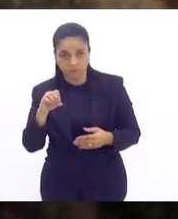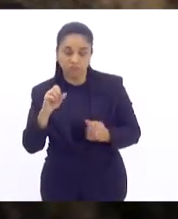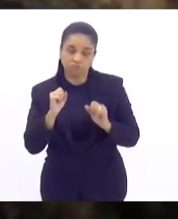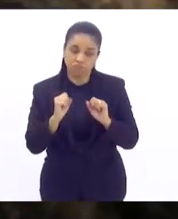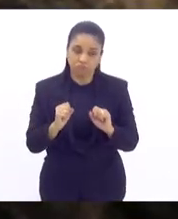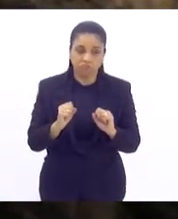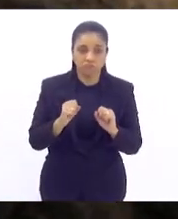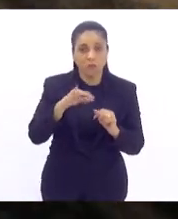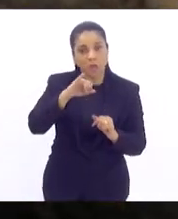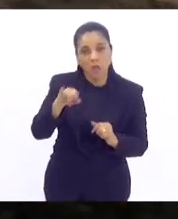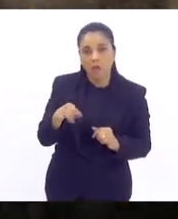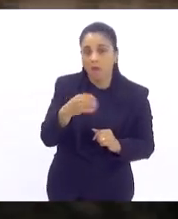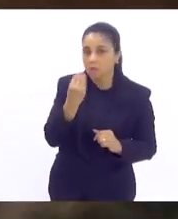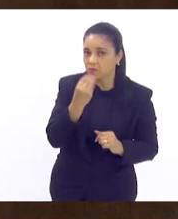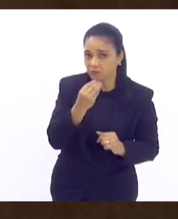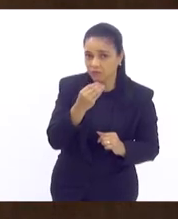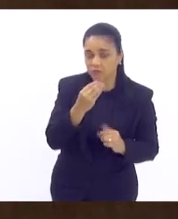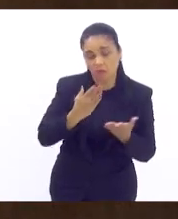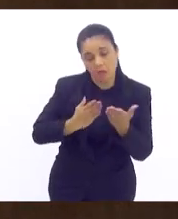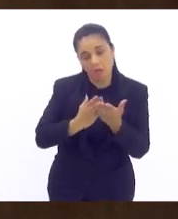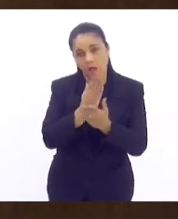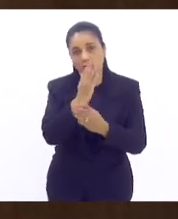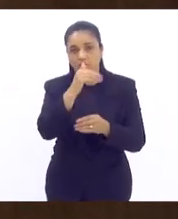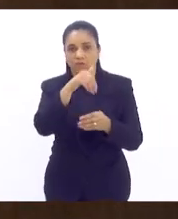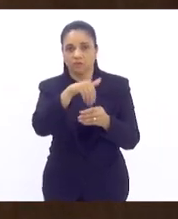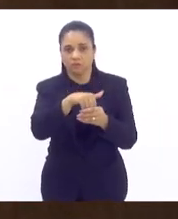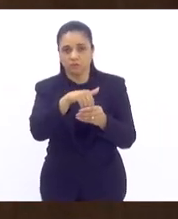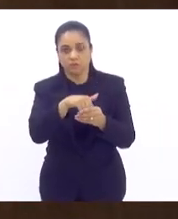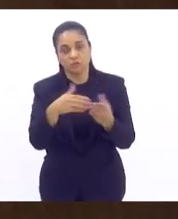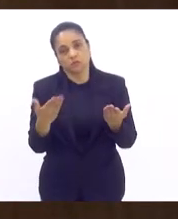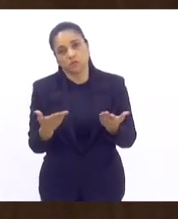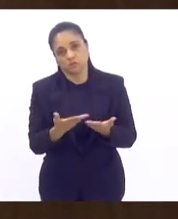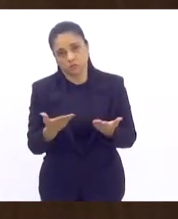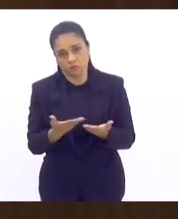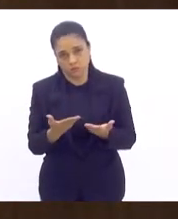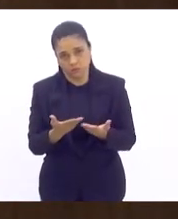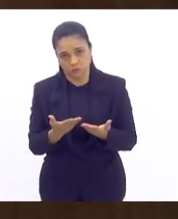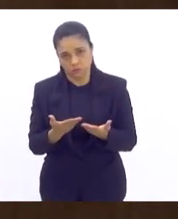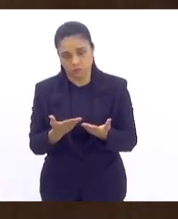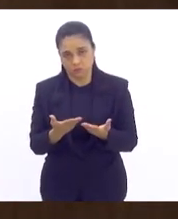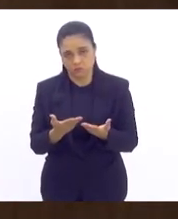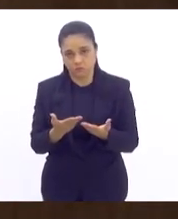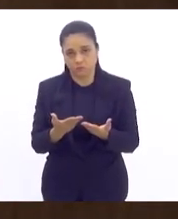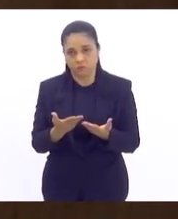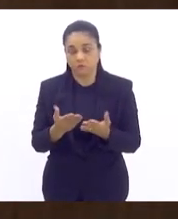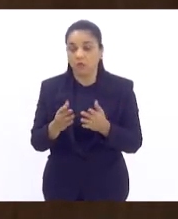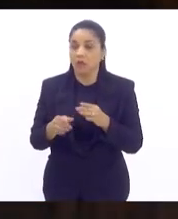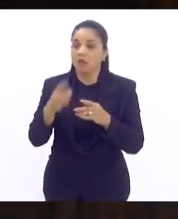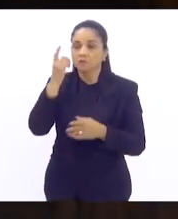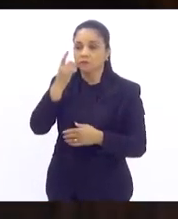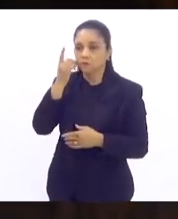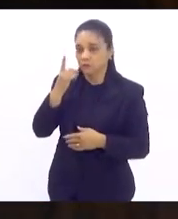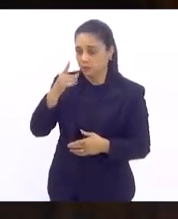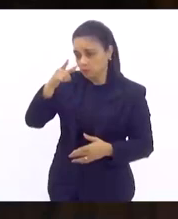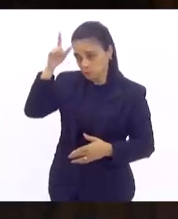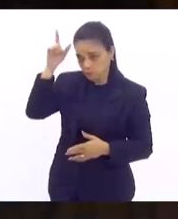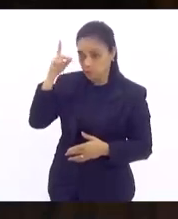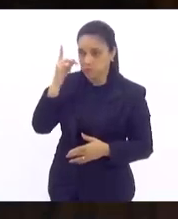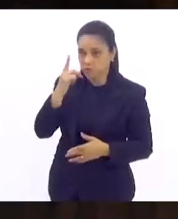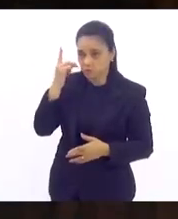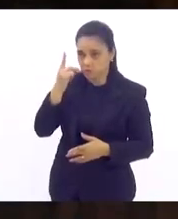talvez pudesse aprovar o projeto hoje mesmo. Deputado Luiz Paulo, com